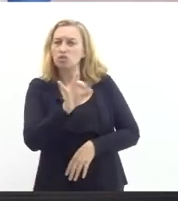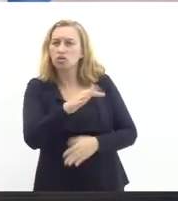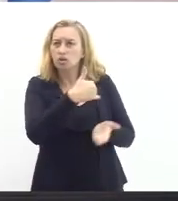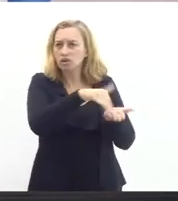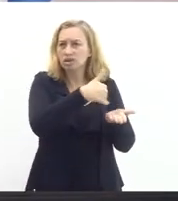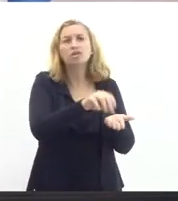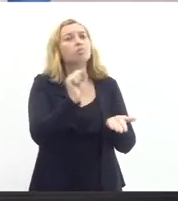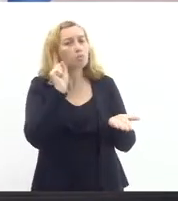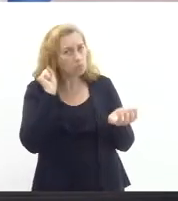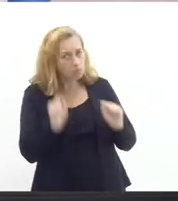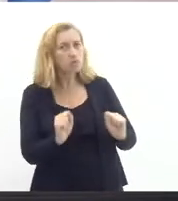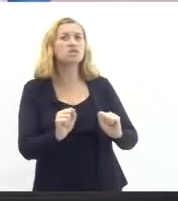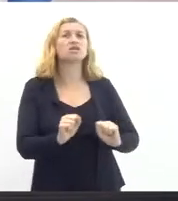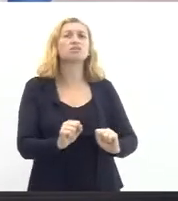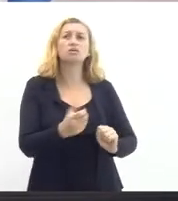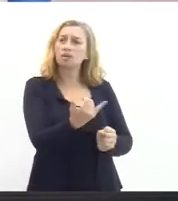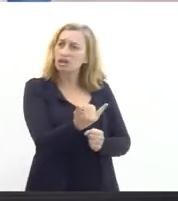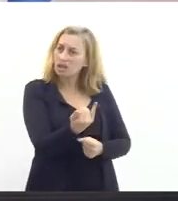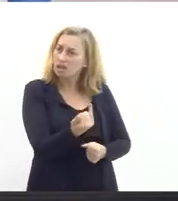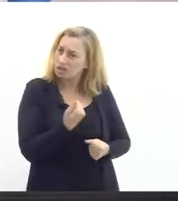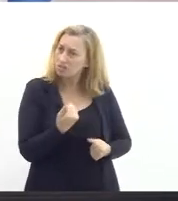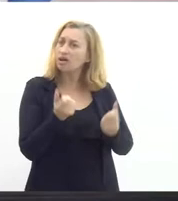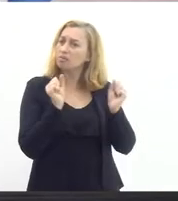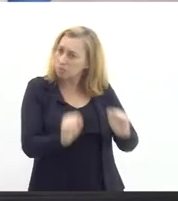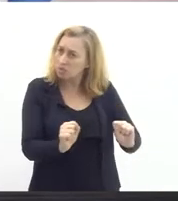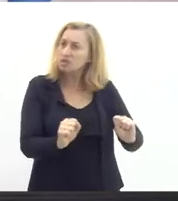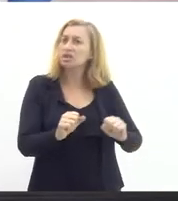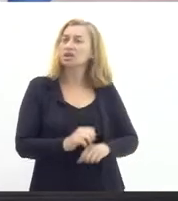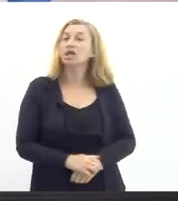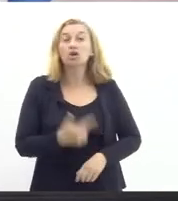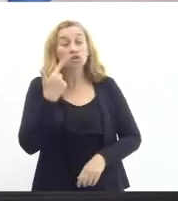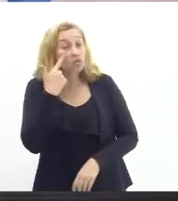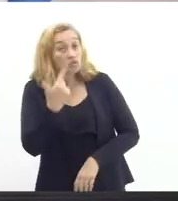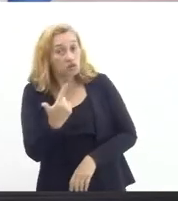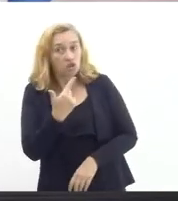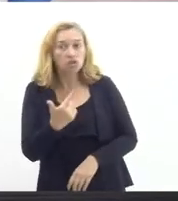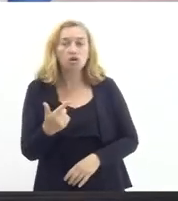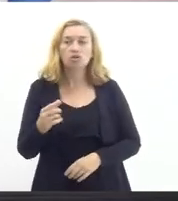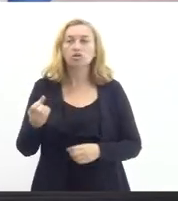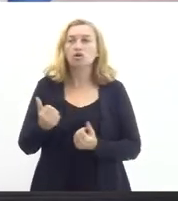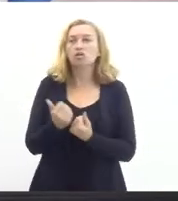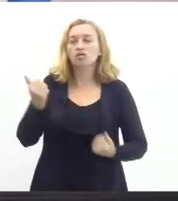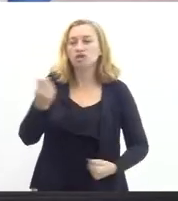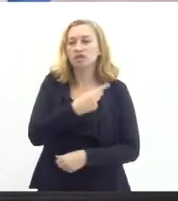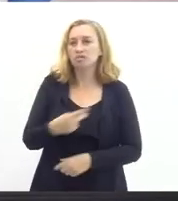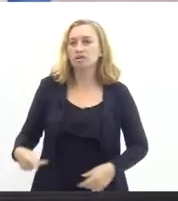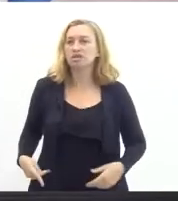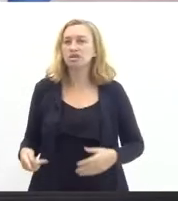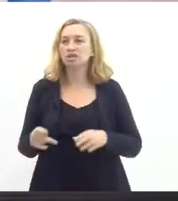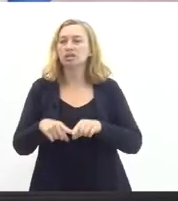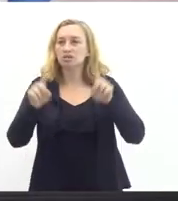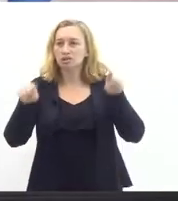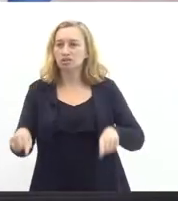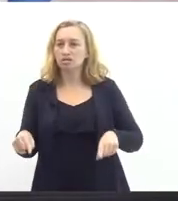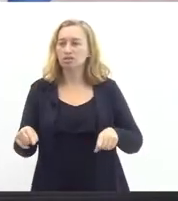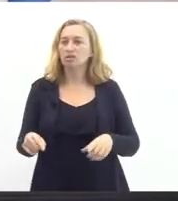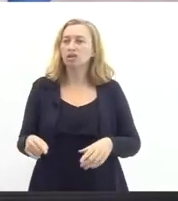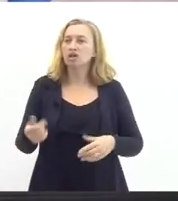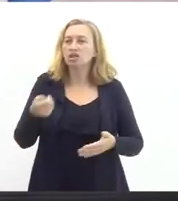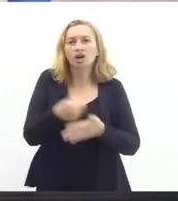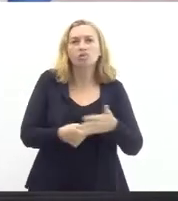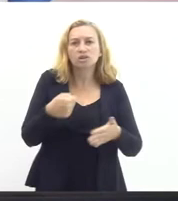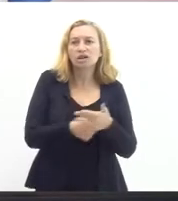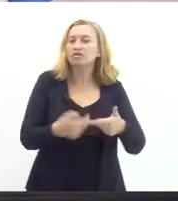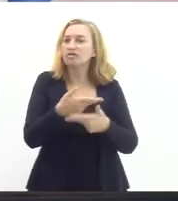falam é possível é possível eu tenho vivenciado eu sou vice-presidente da Comissão de Servidores e a gente tem lutado também para que